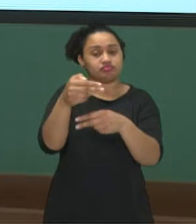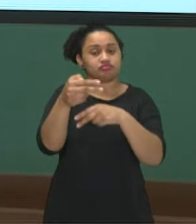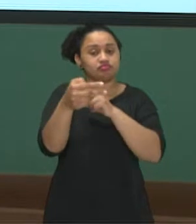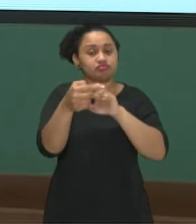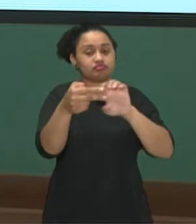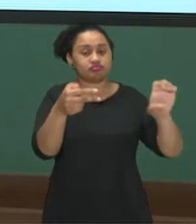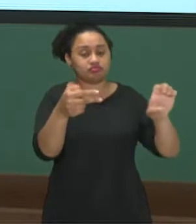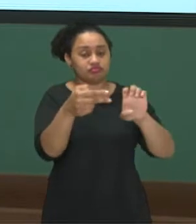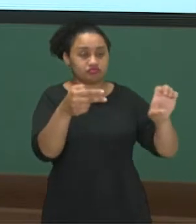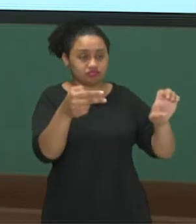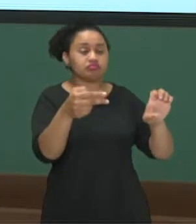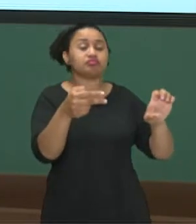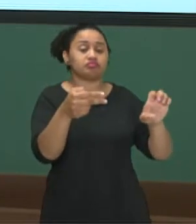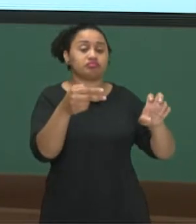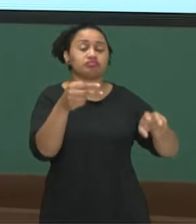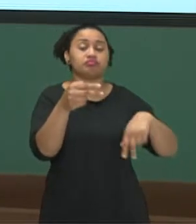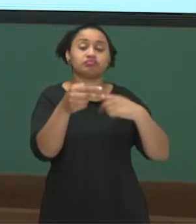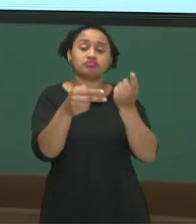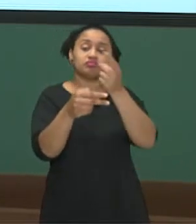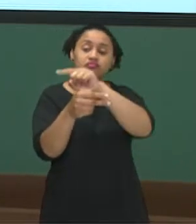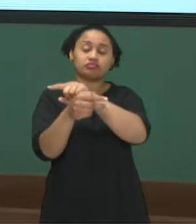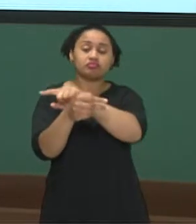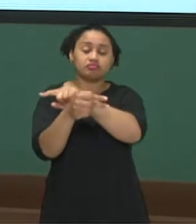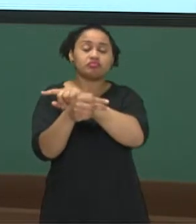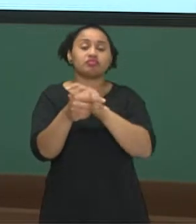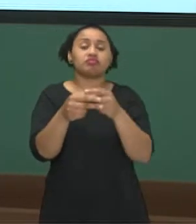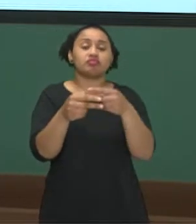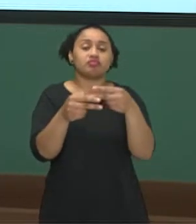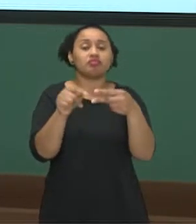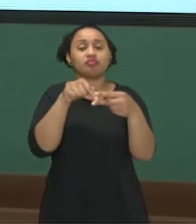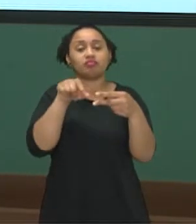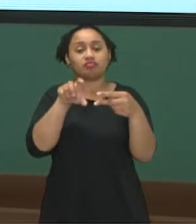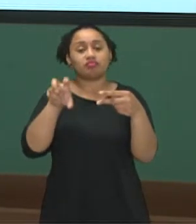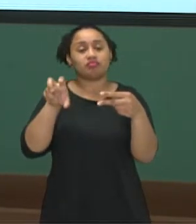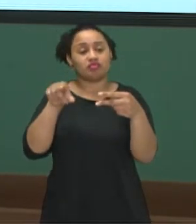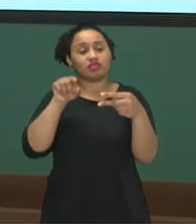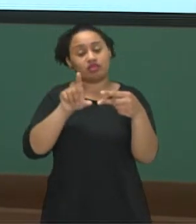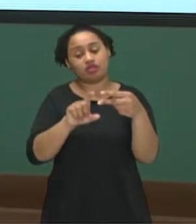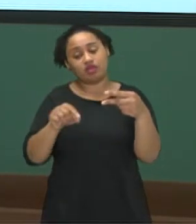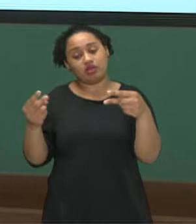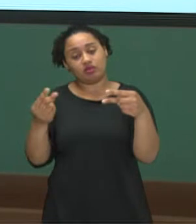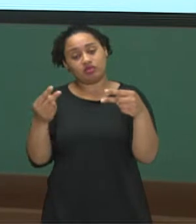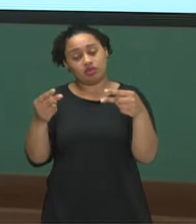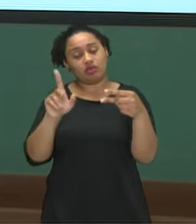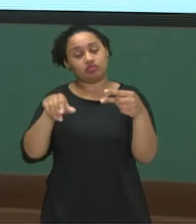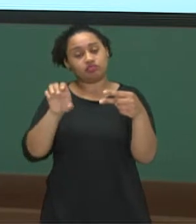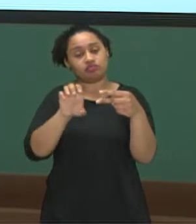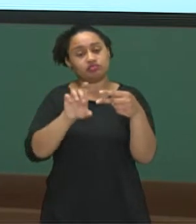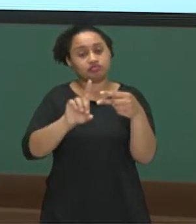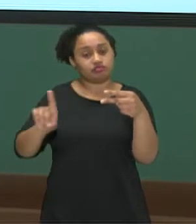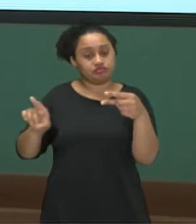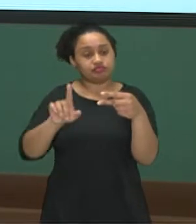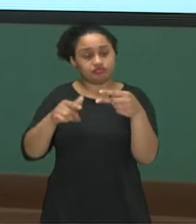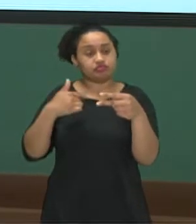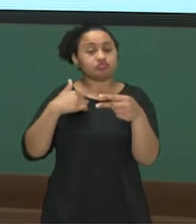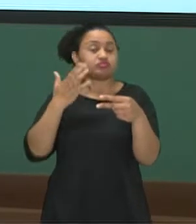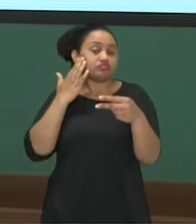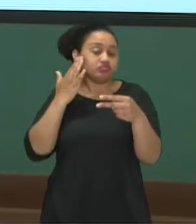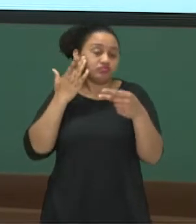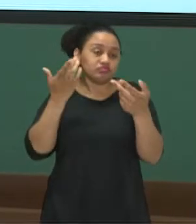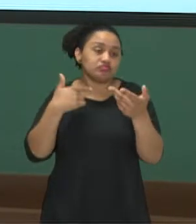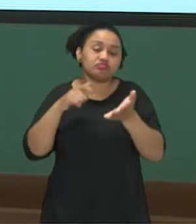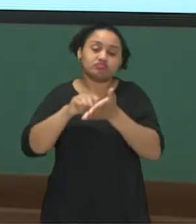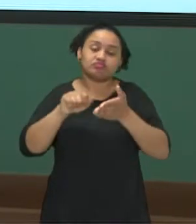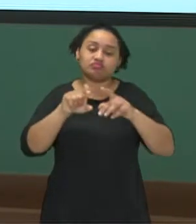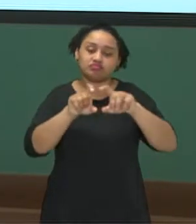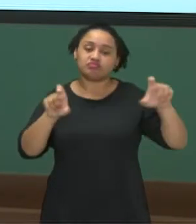x mais 2, segundo membro, o que está à direita do sinal de igual, tá? E aqui eu sei que está escrito